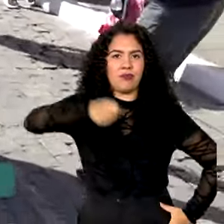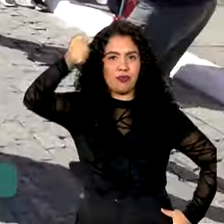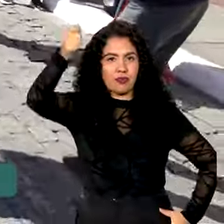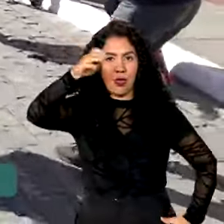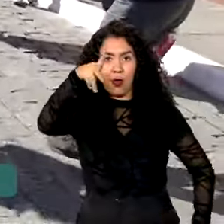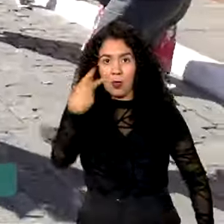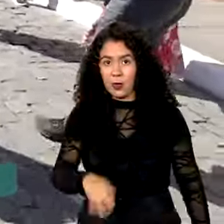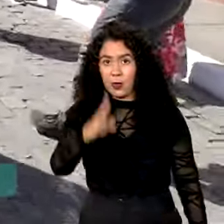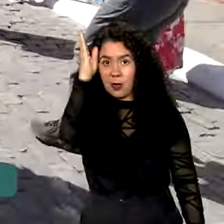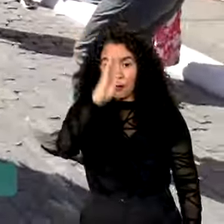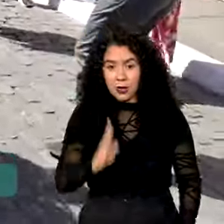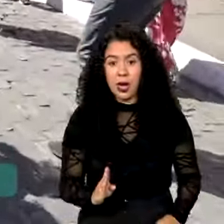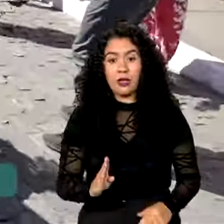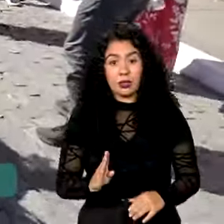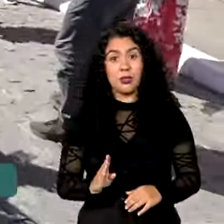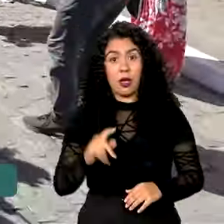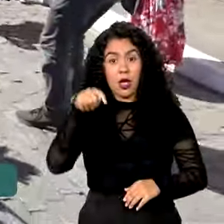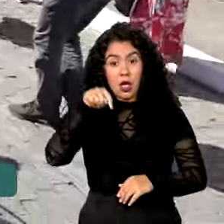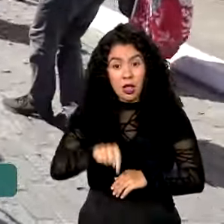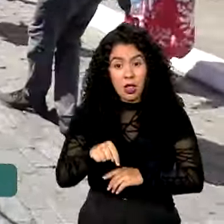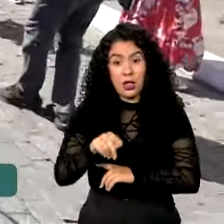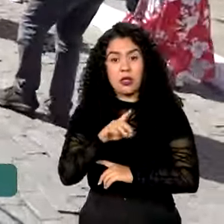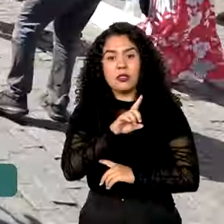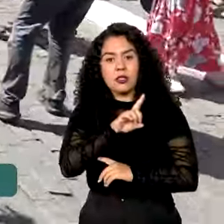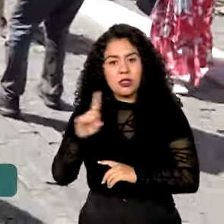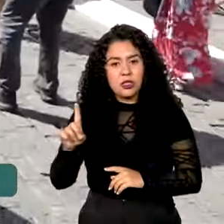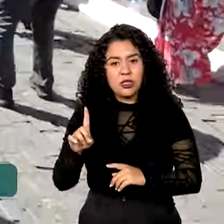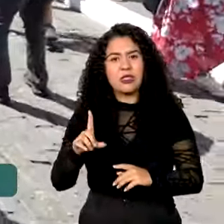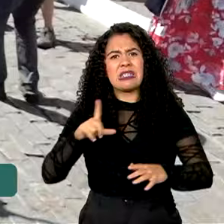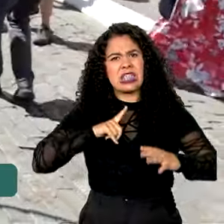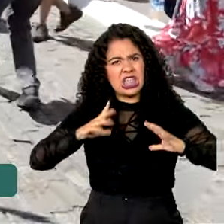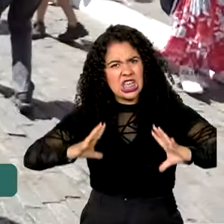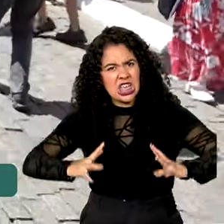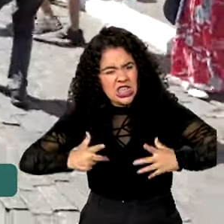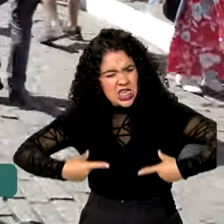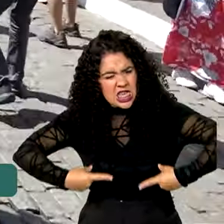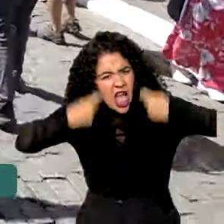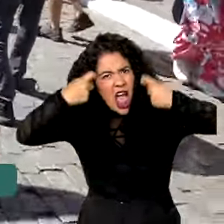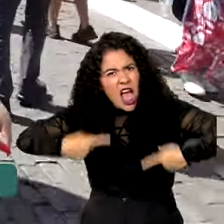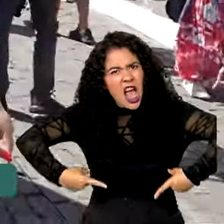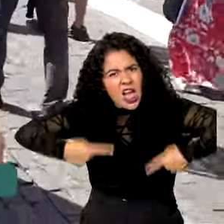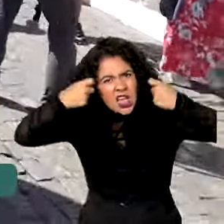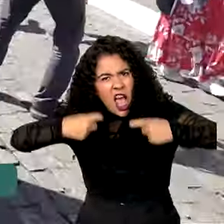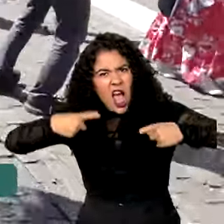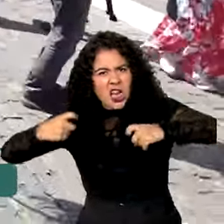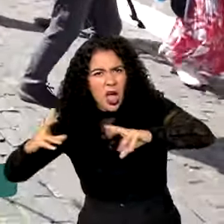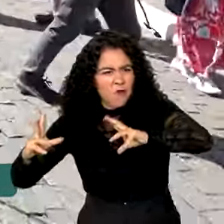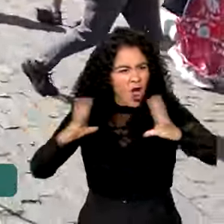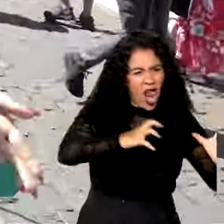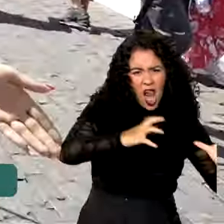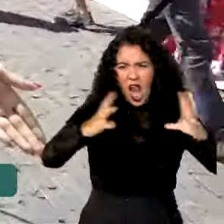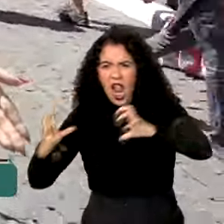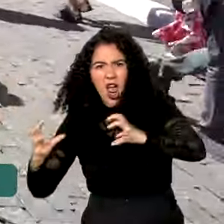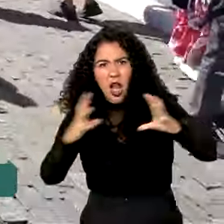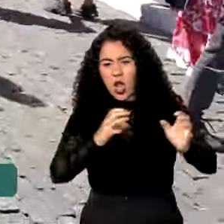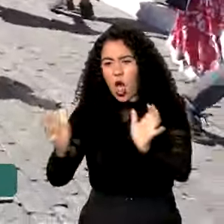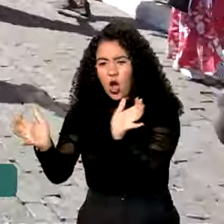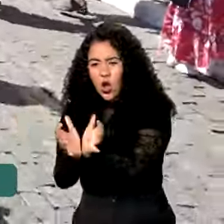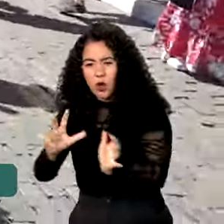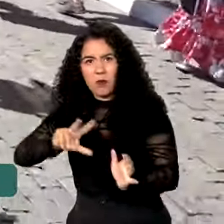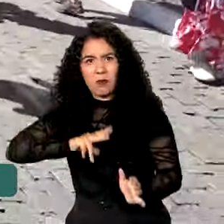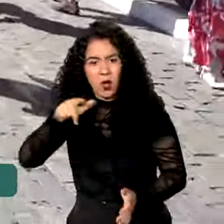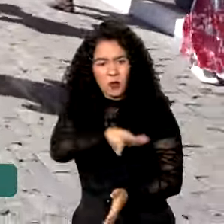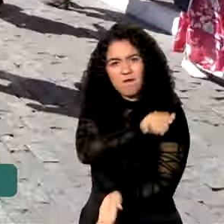Brasil. Foi neste dia que, após sangrentas batalhas, as tropas portuguesas foram expulsas